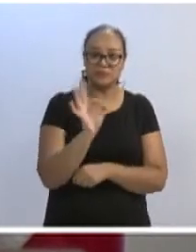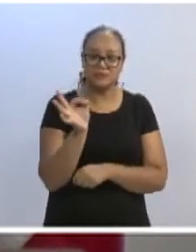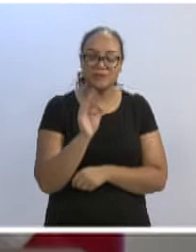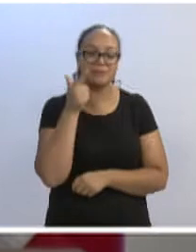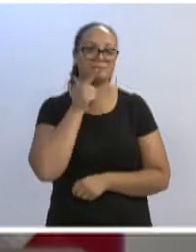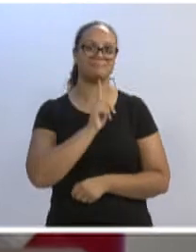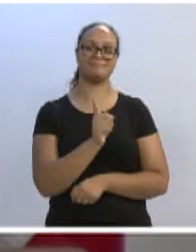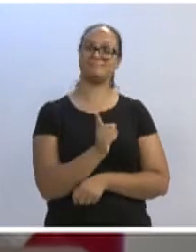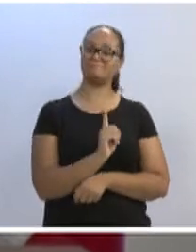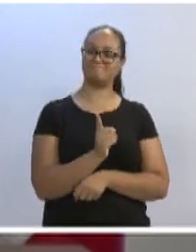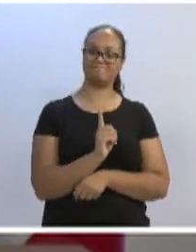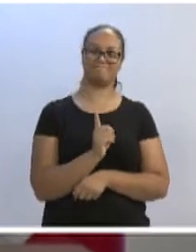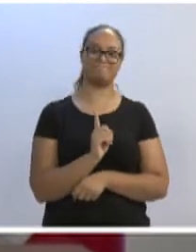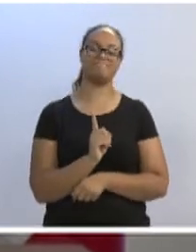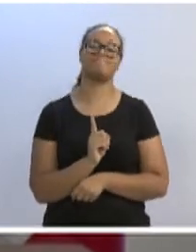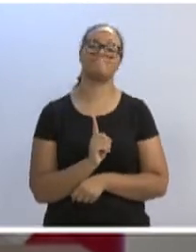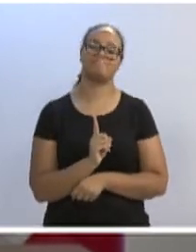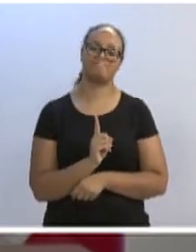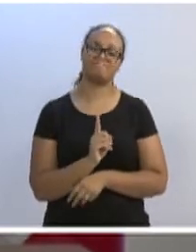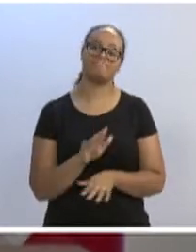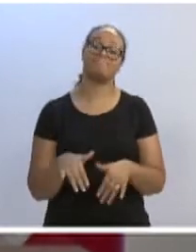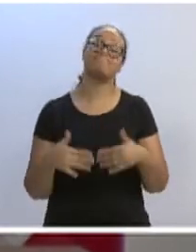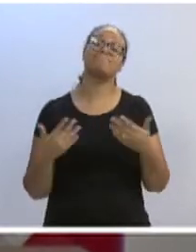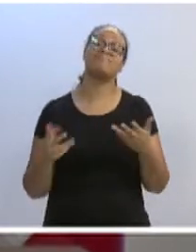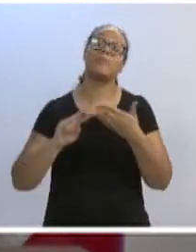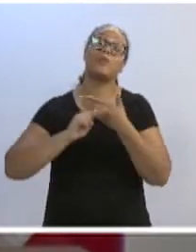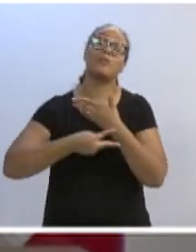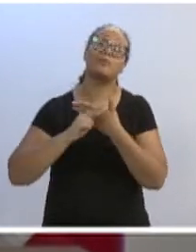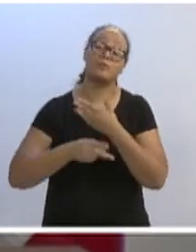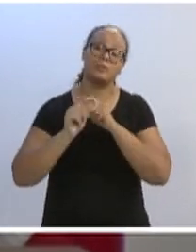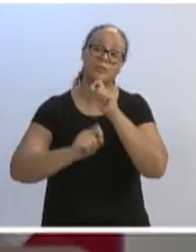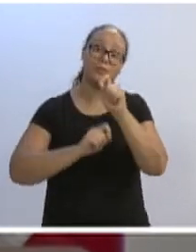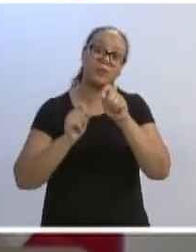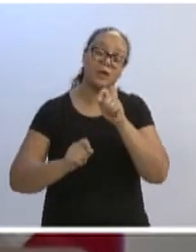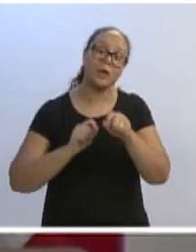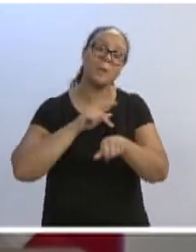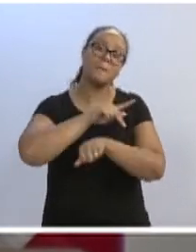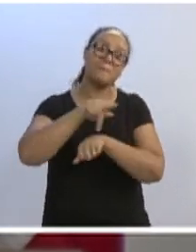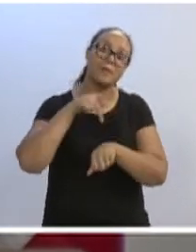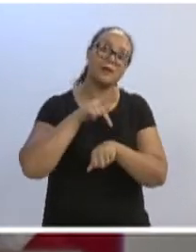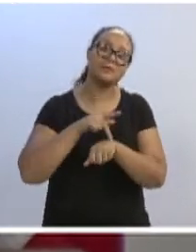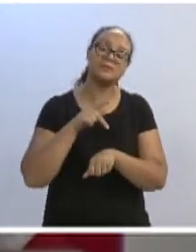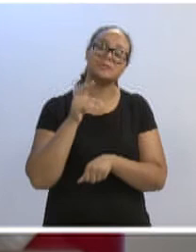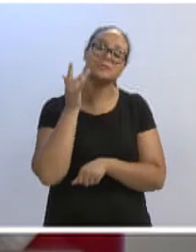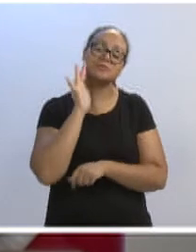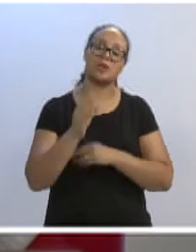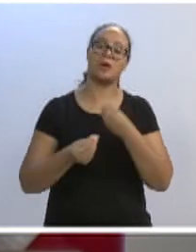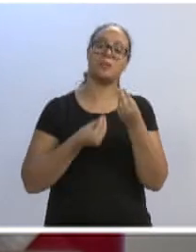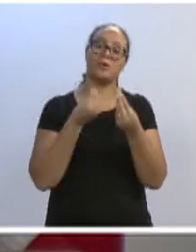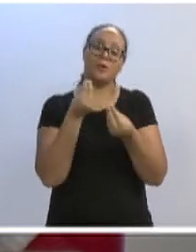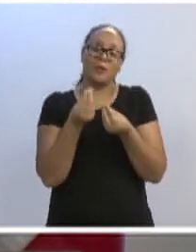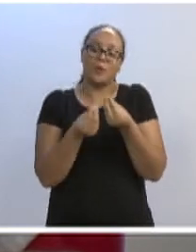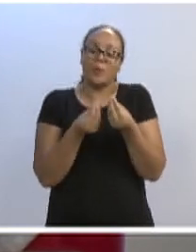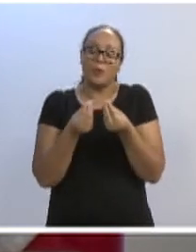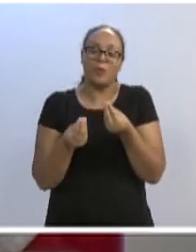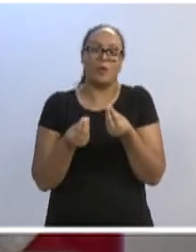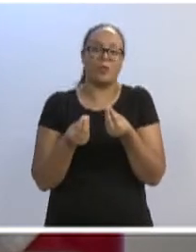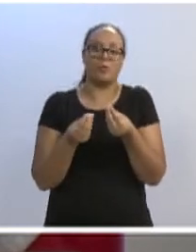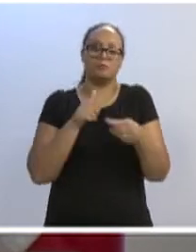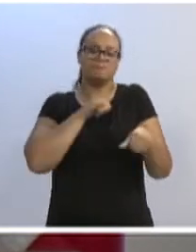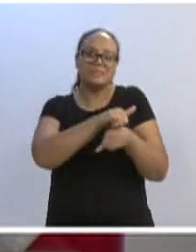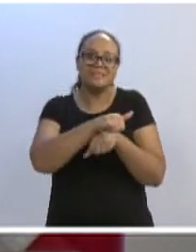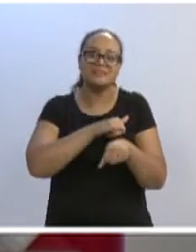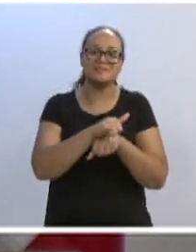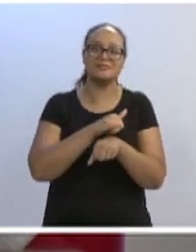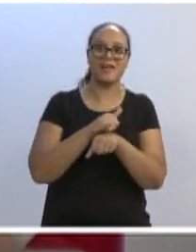de um país que não sabe lidar com as dificuldades e não aprova as reformas